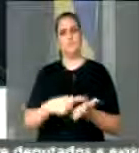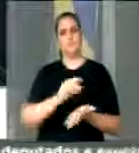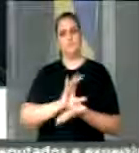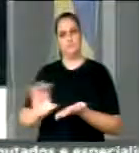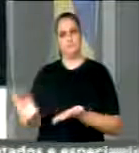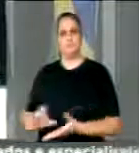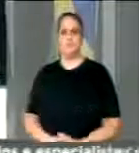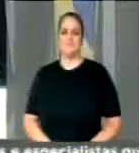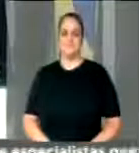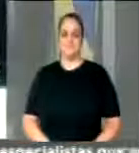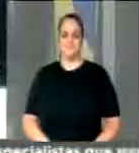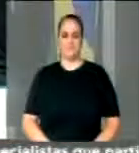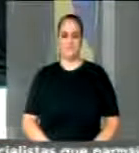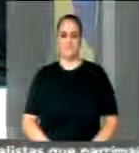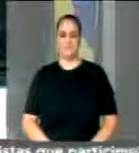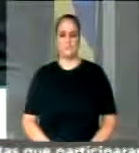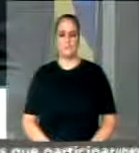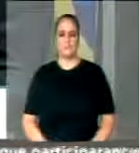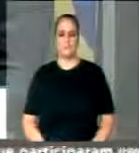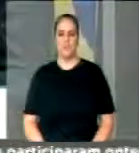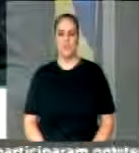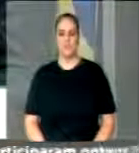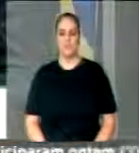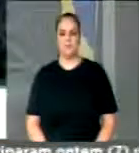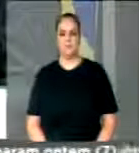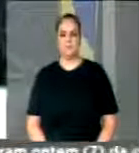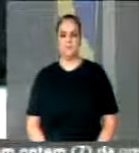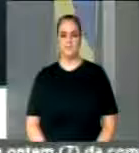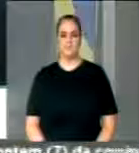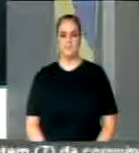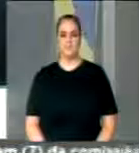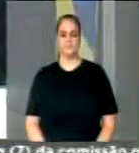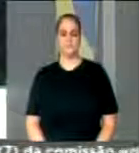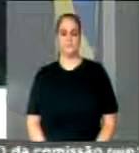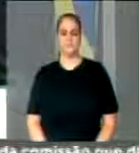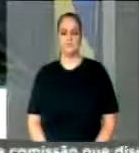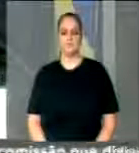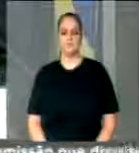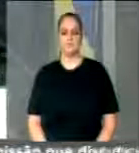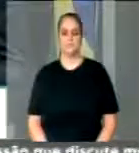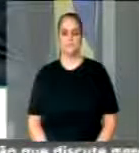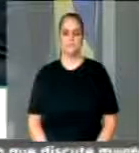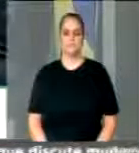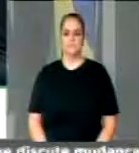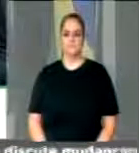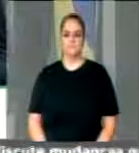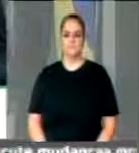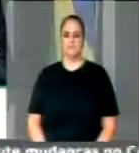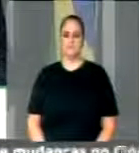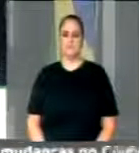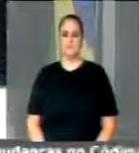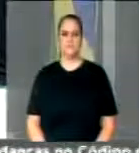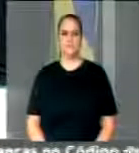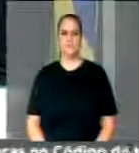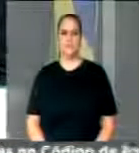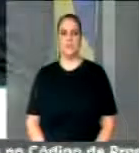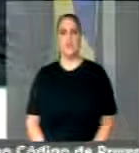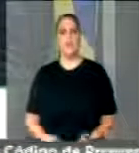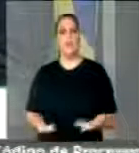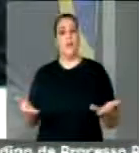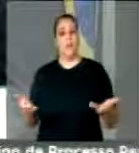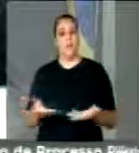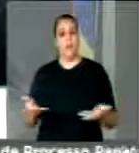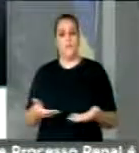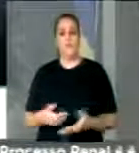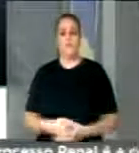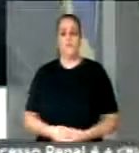patrulhas mecanizadas em Itapecuru e esse é um compromisso meu e o farei, pode ter certeza, aquelas comunidades